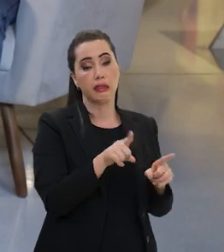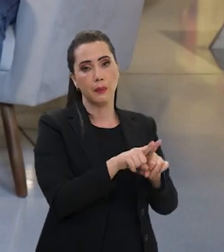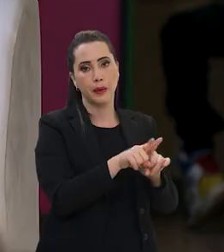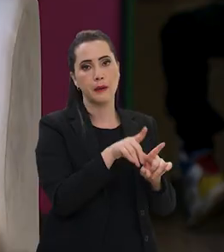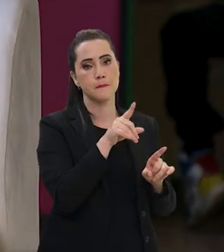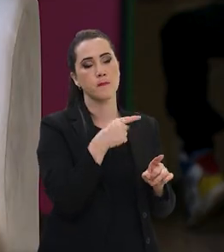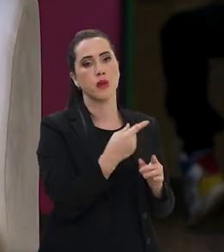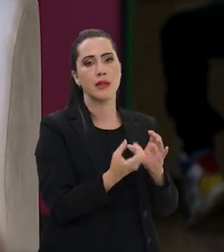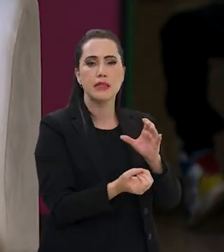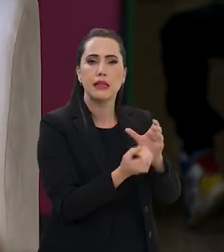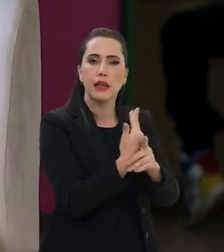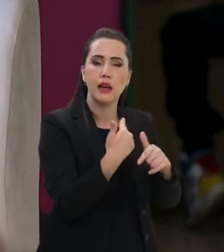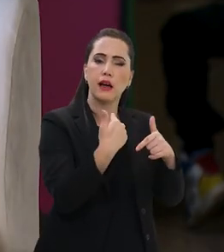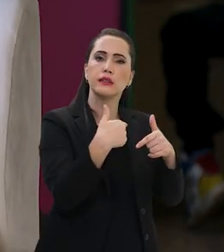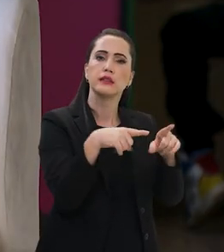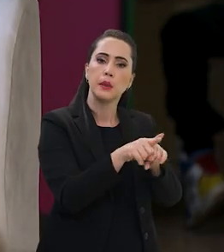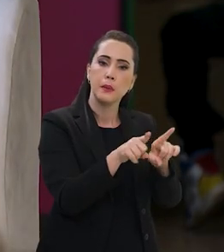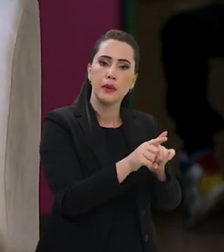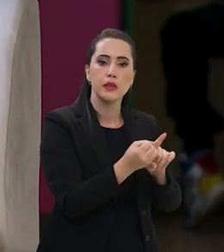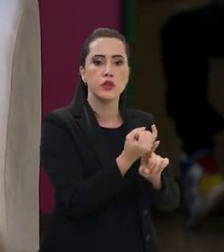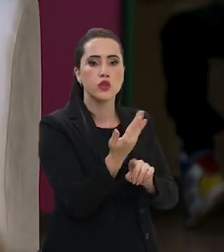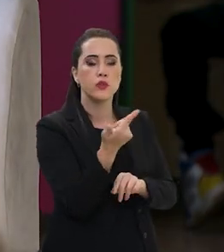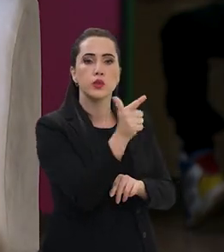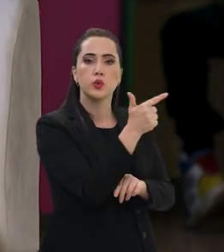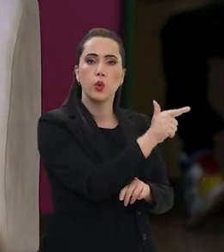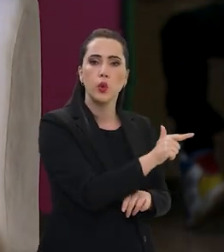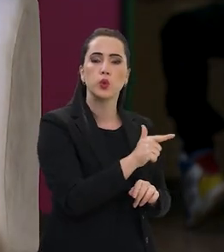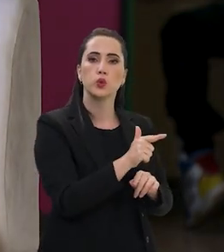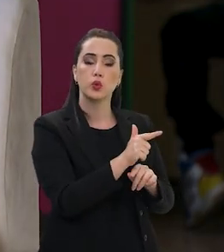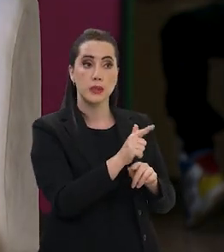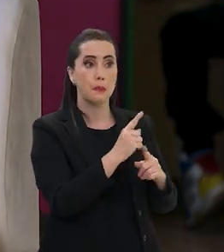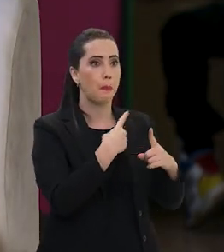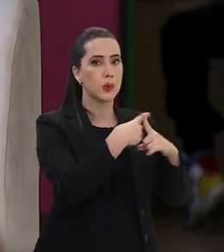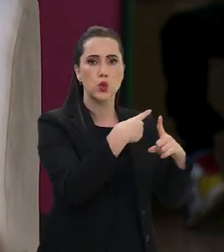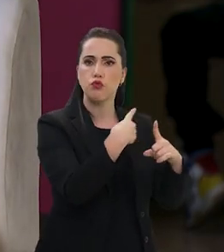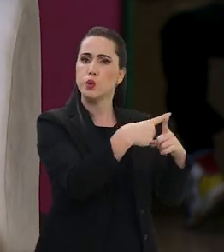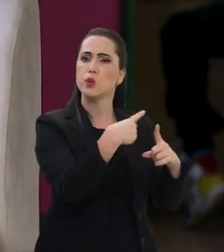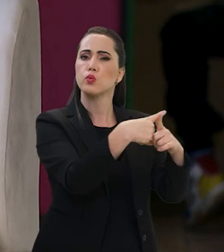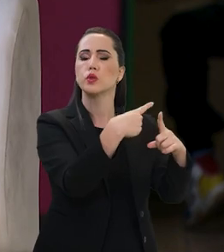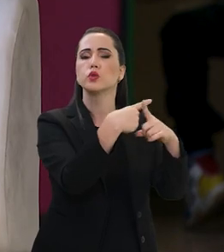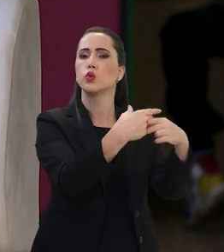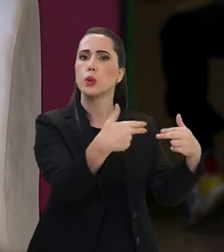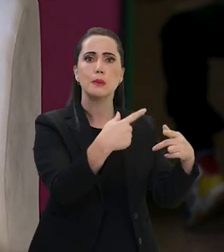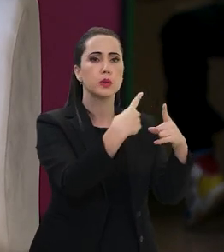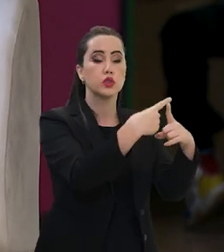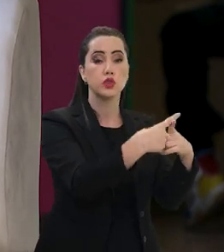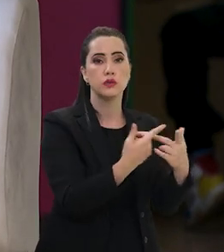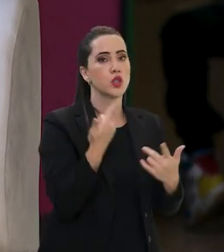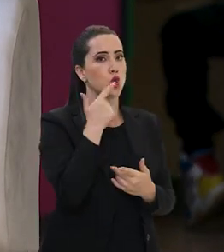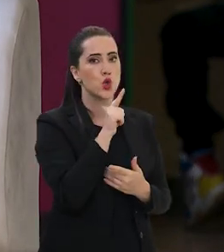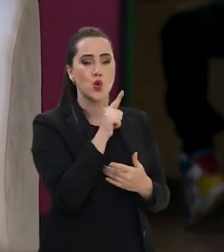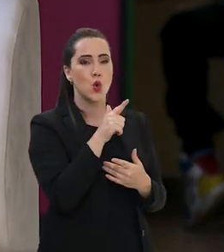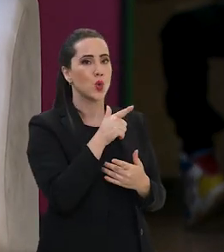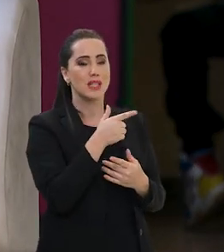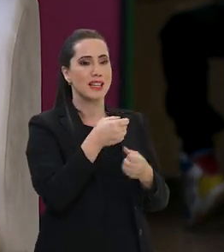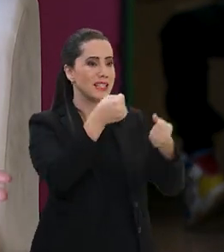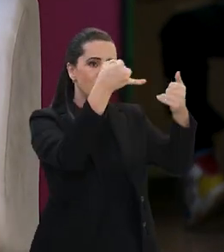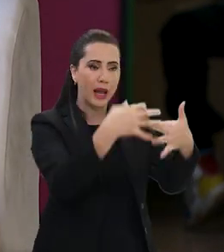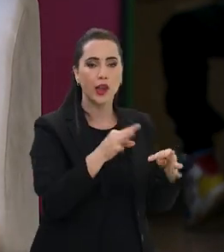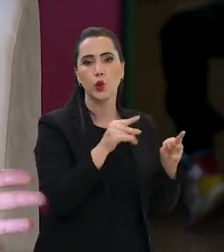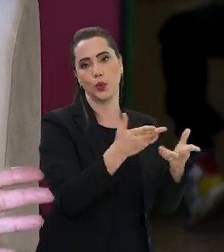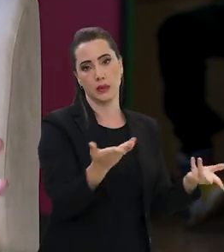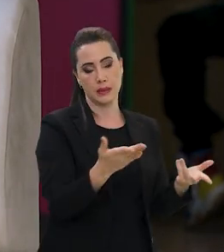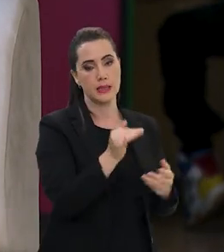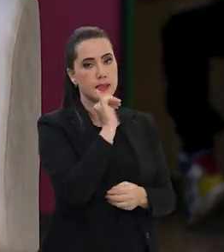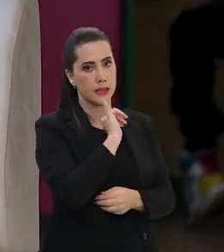produtos de qualidade, mas é uma forma de gerar tantos outros efeitos positivos, Paulo, que a gente não consegue mensurar.